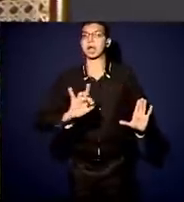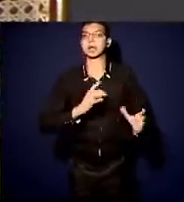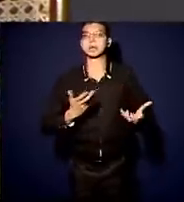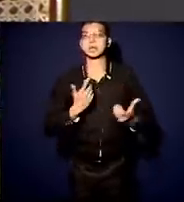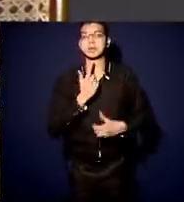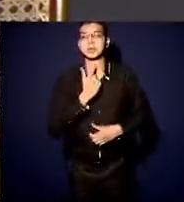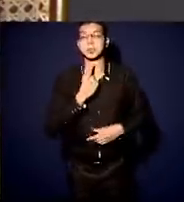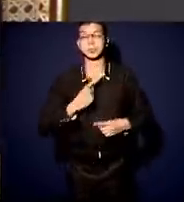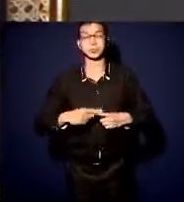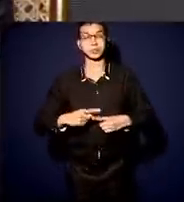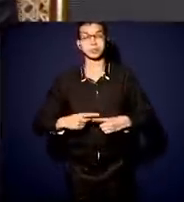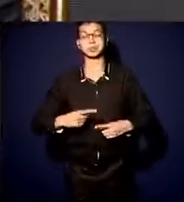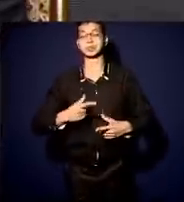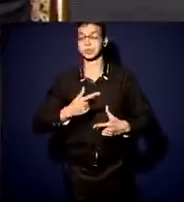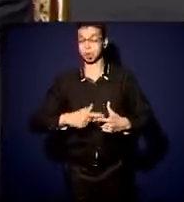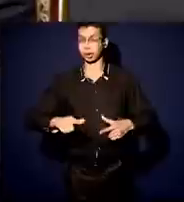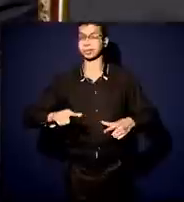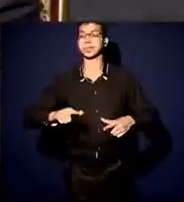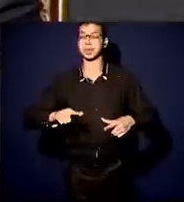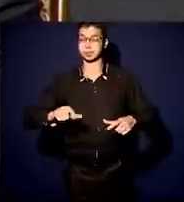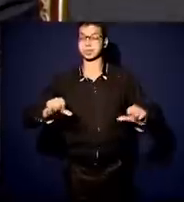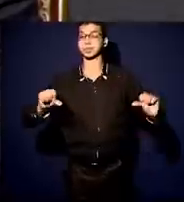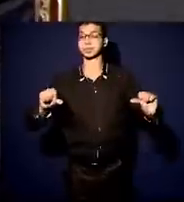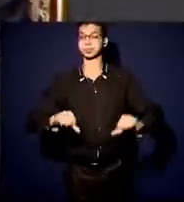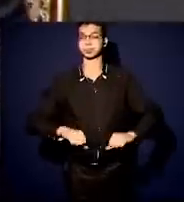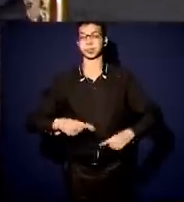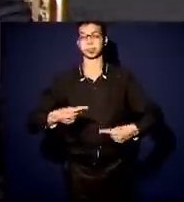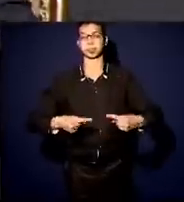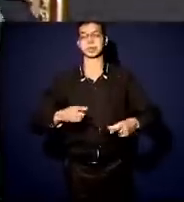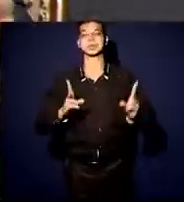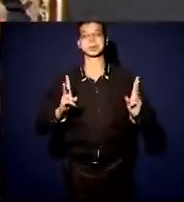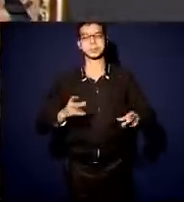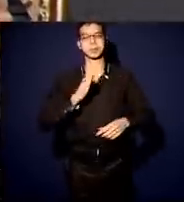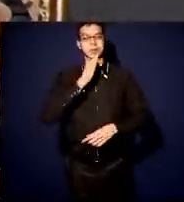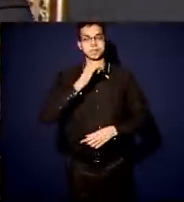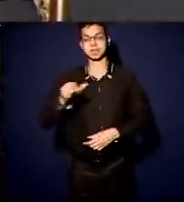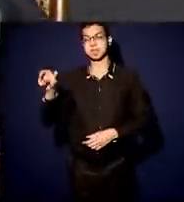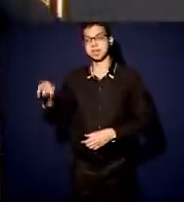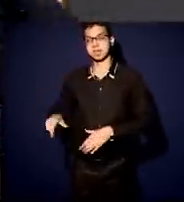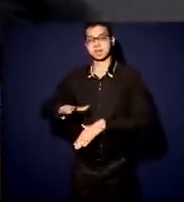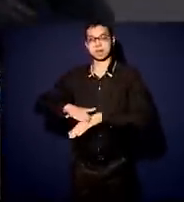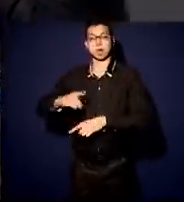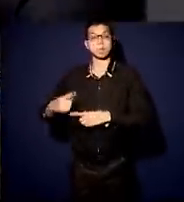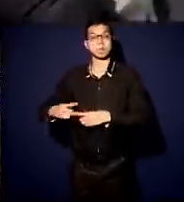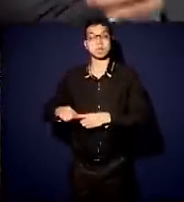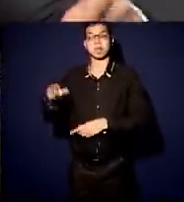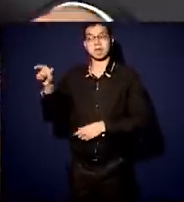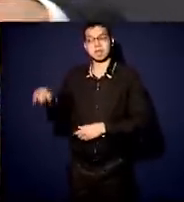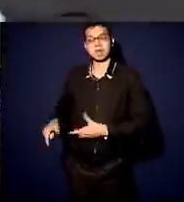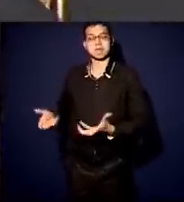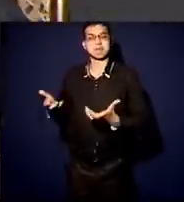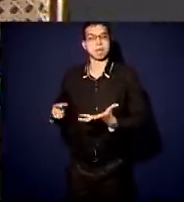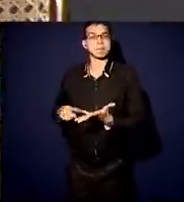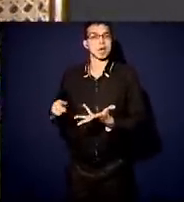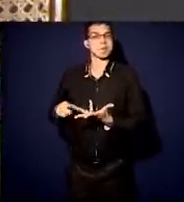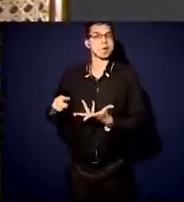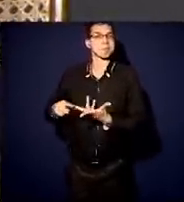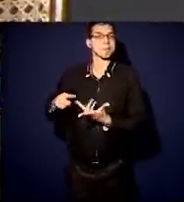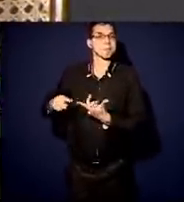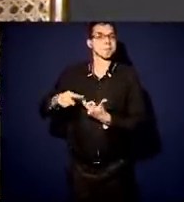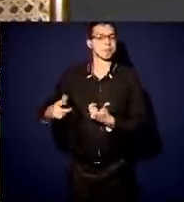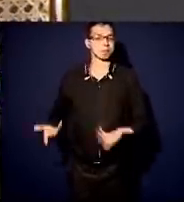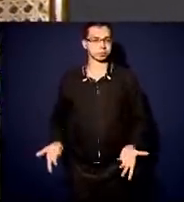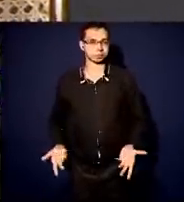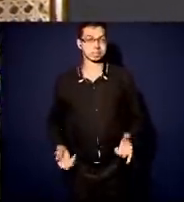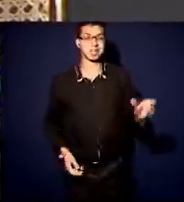contamina o processo político. O debate é sempre levado. Não, fulano está fazendo isso porque quer não sei o quê, porque quer aquilo,